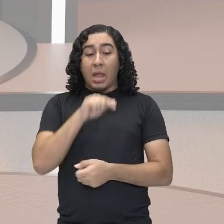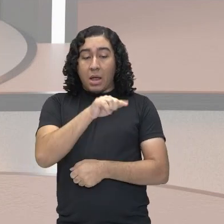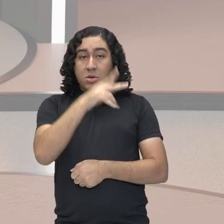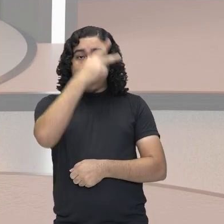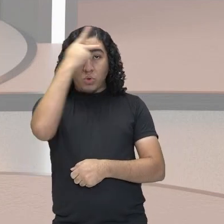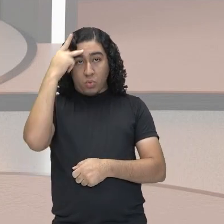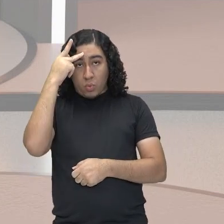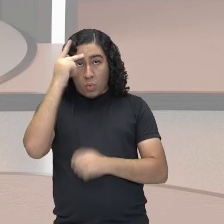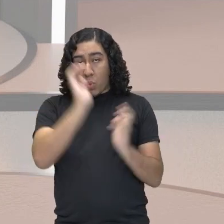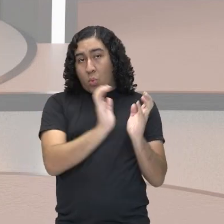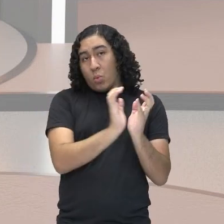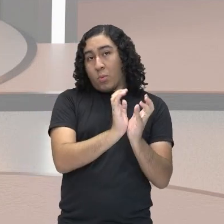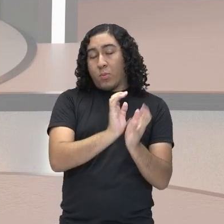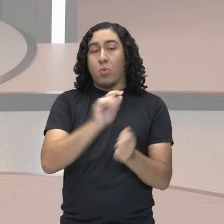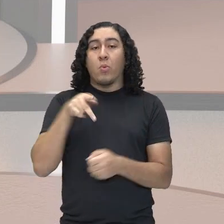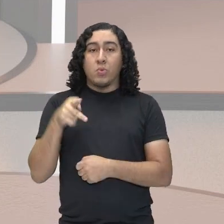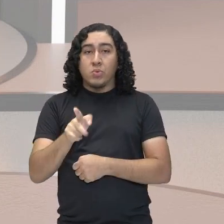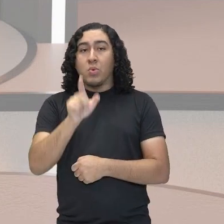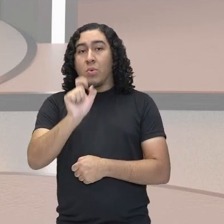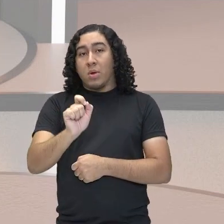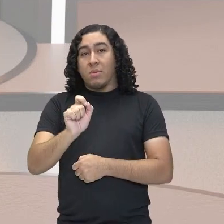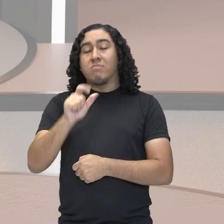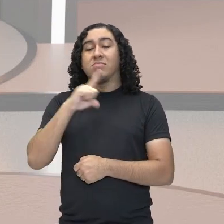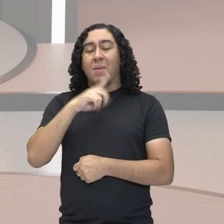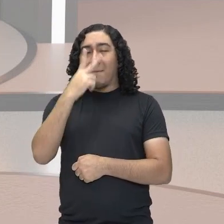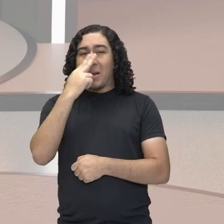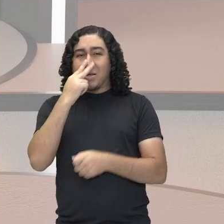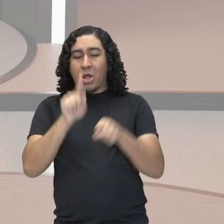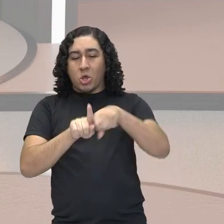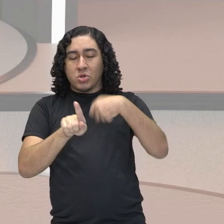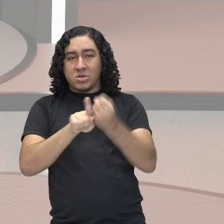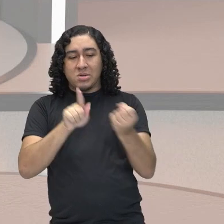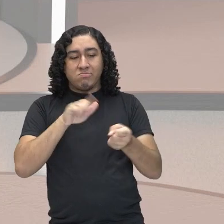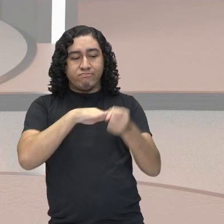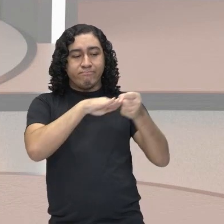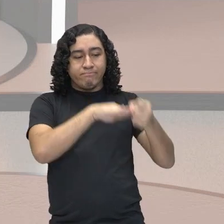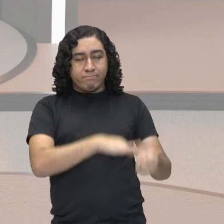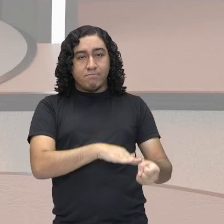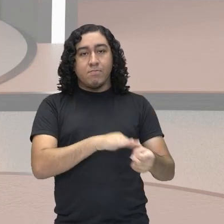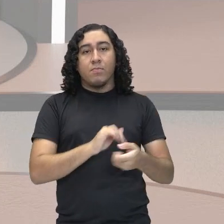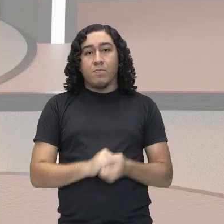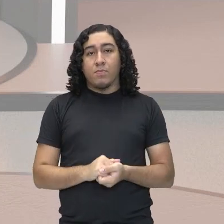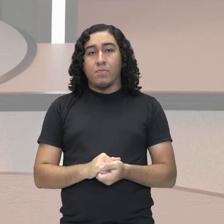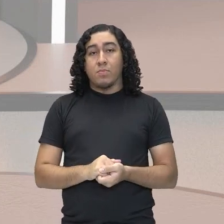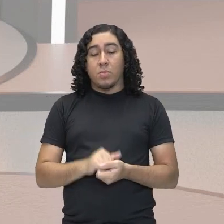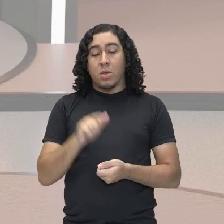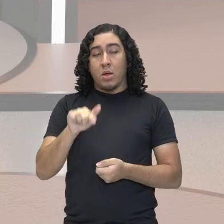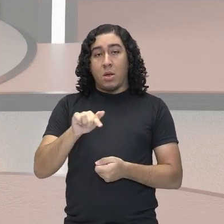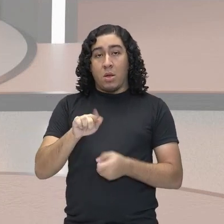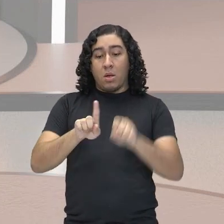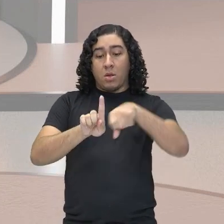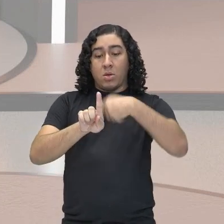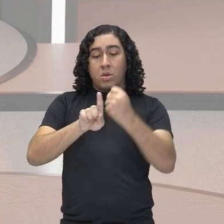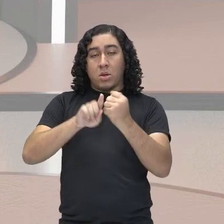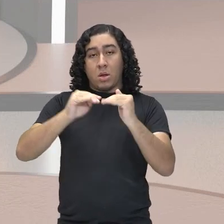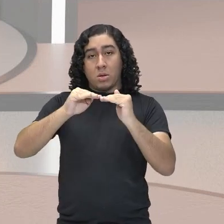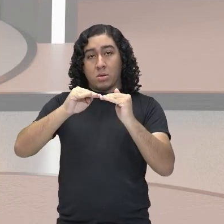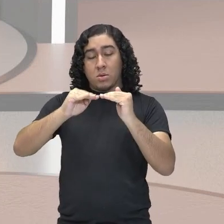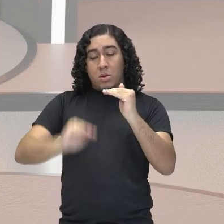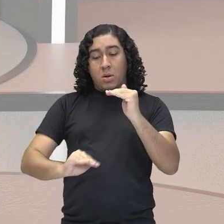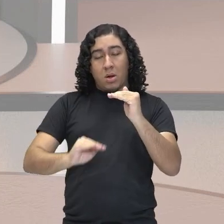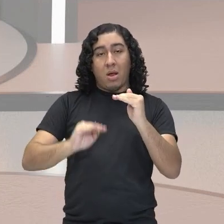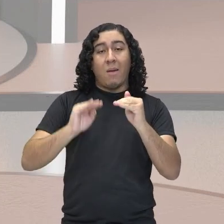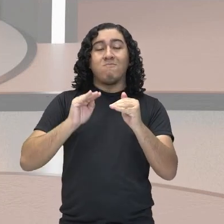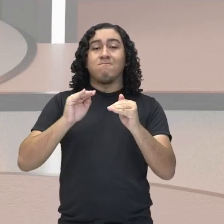elas continuam sendo negligenciadas. E a desigualdade social afeta